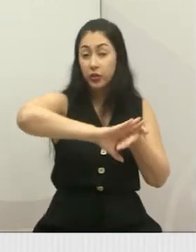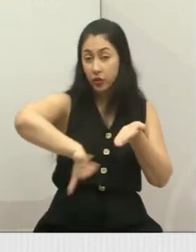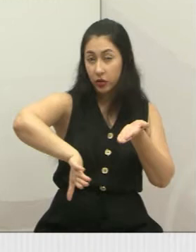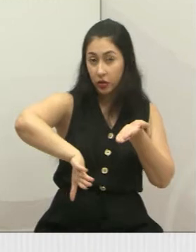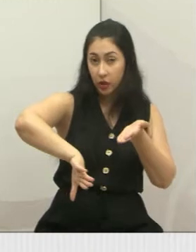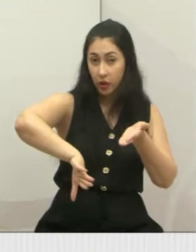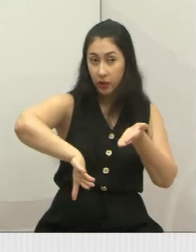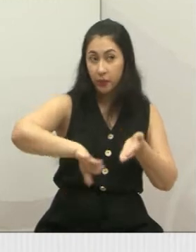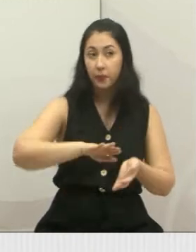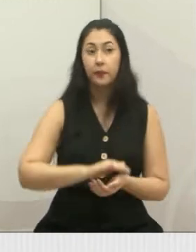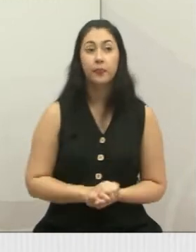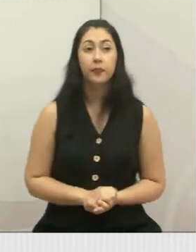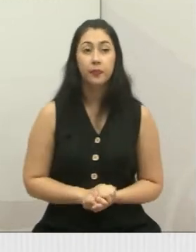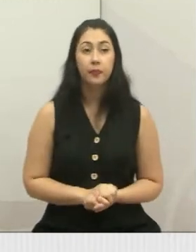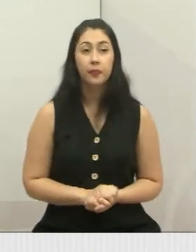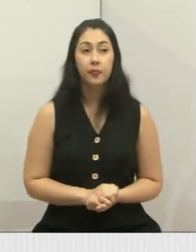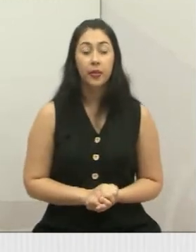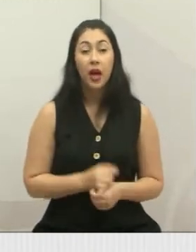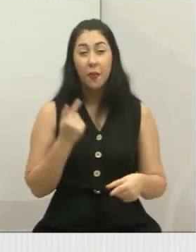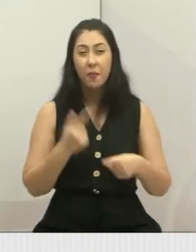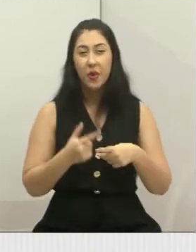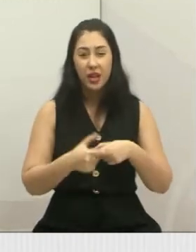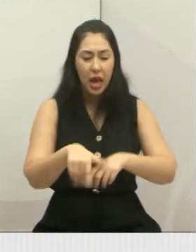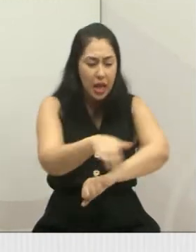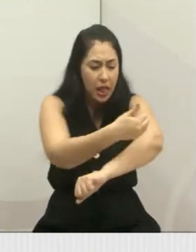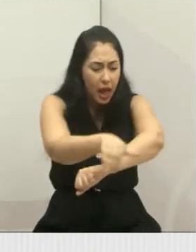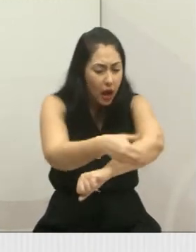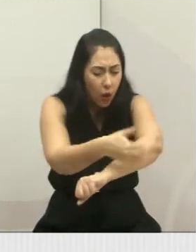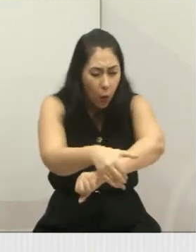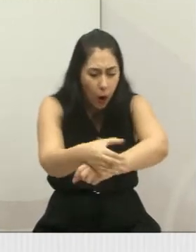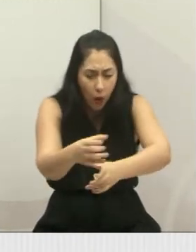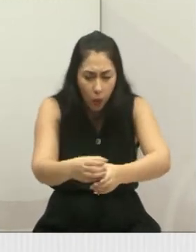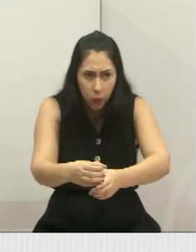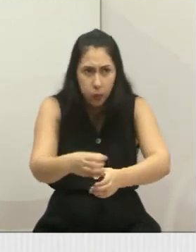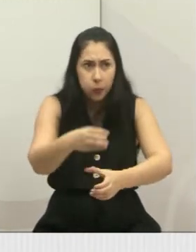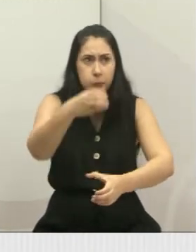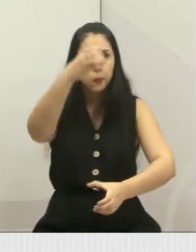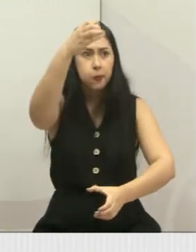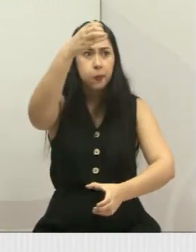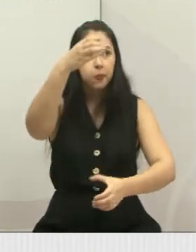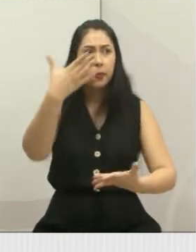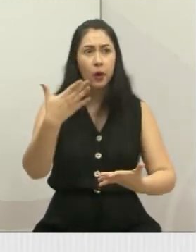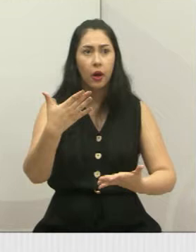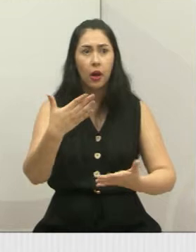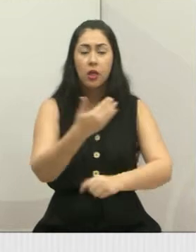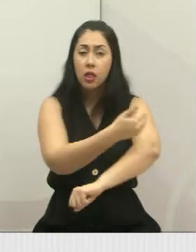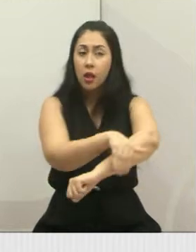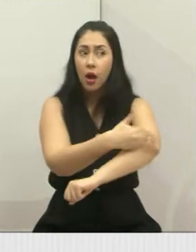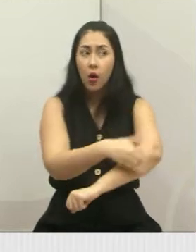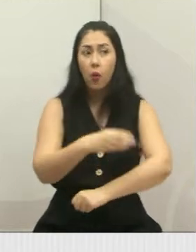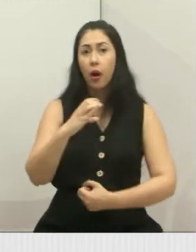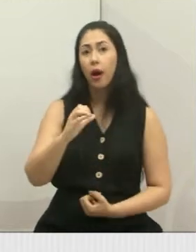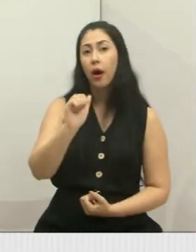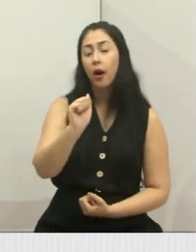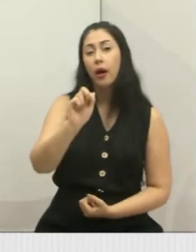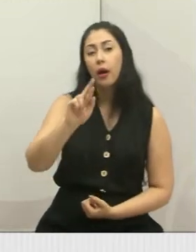um poste que se encontra no meio da rua